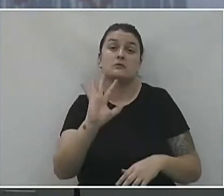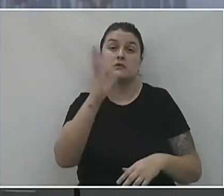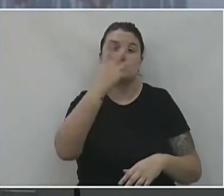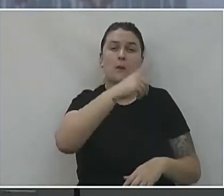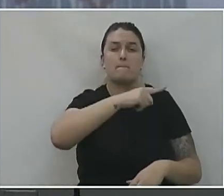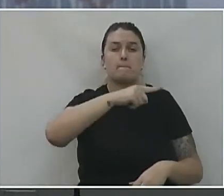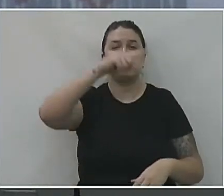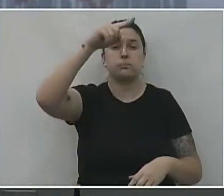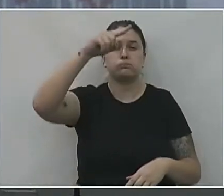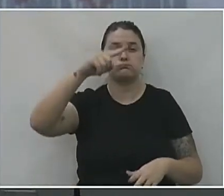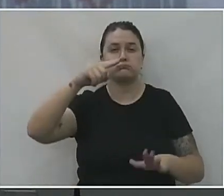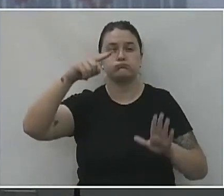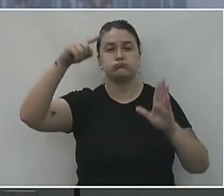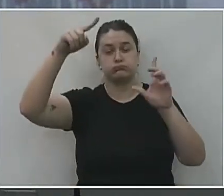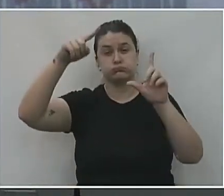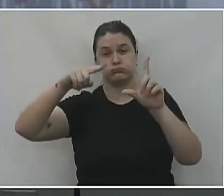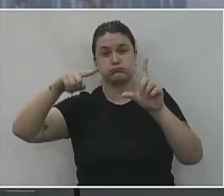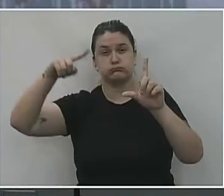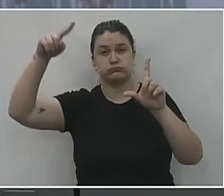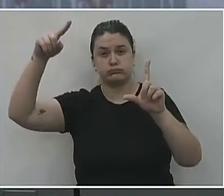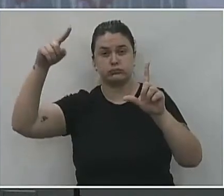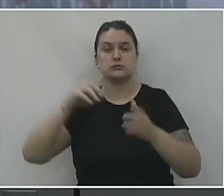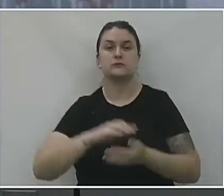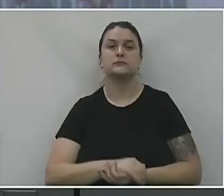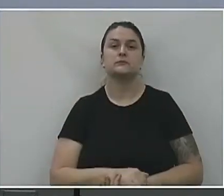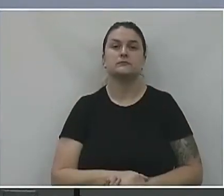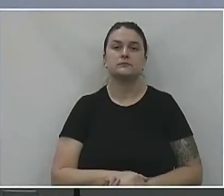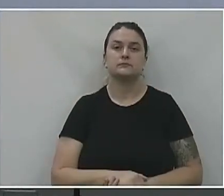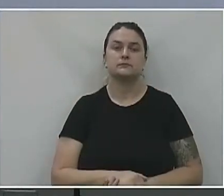nós apresentamos na nossa média móvel.